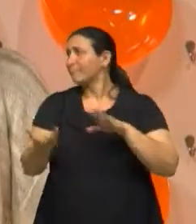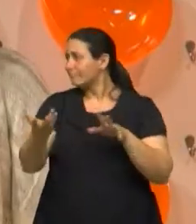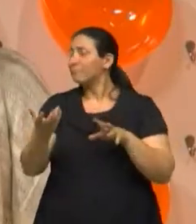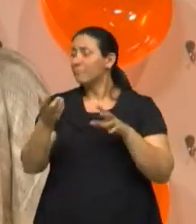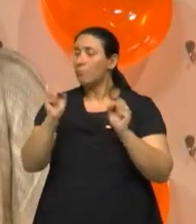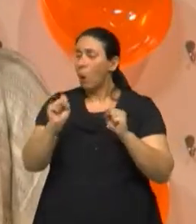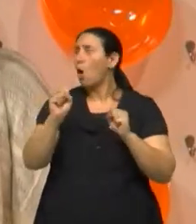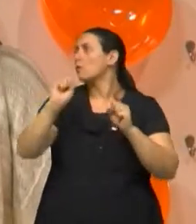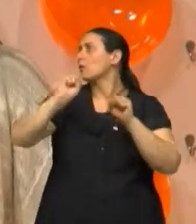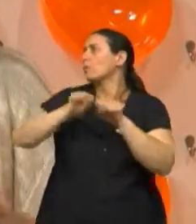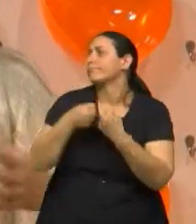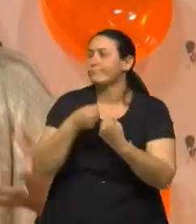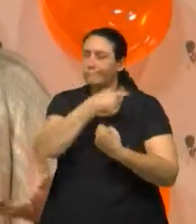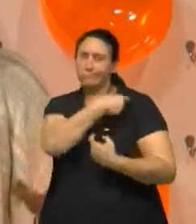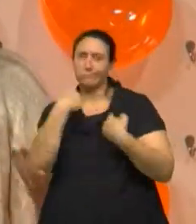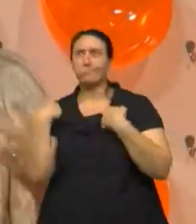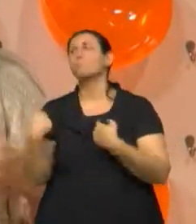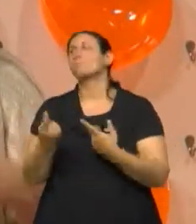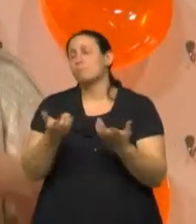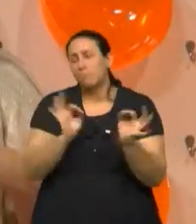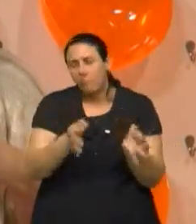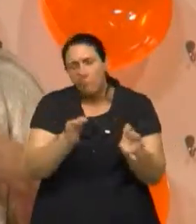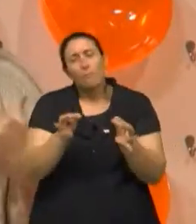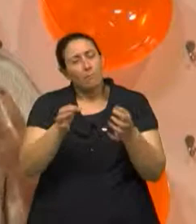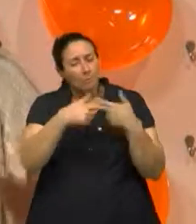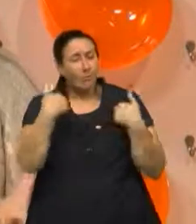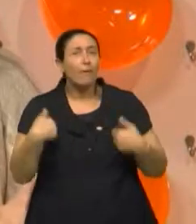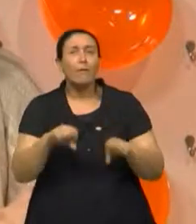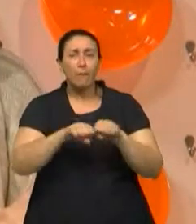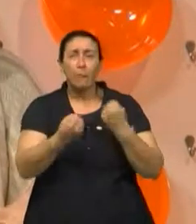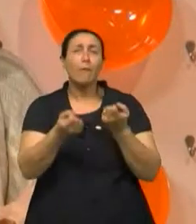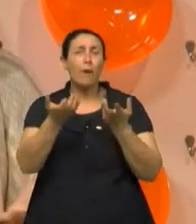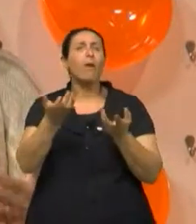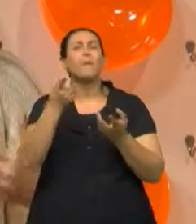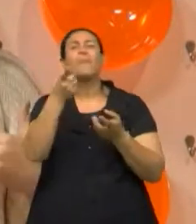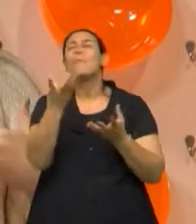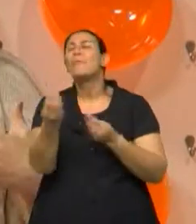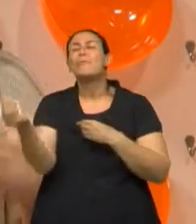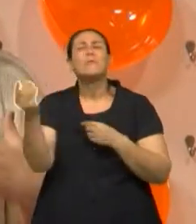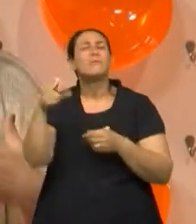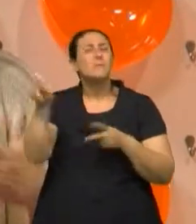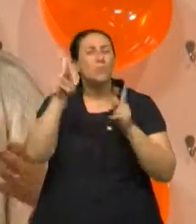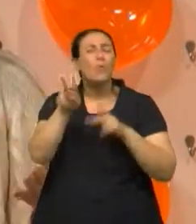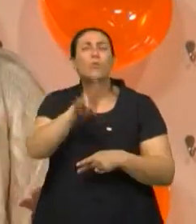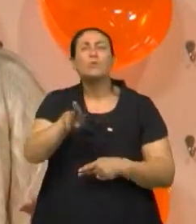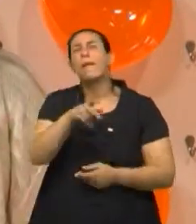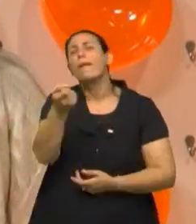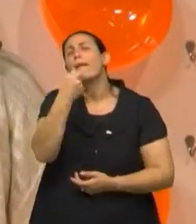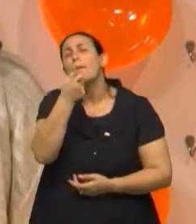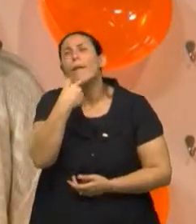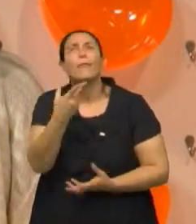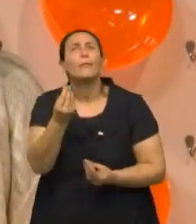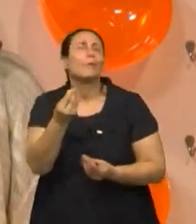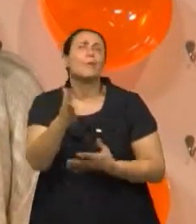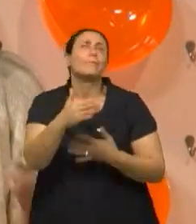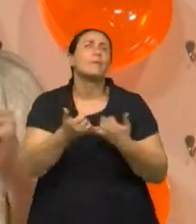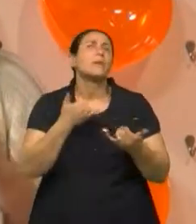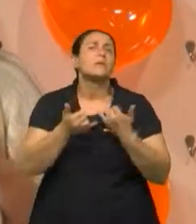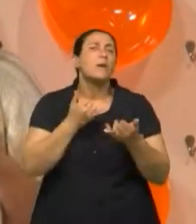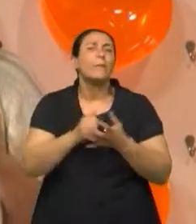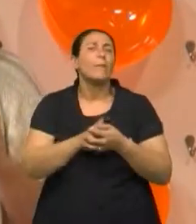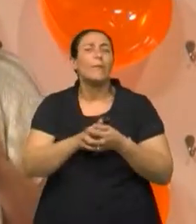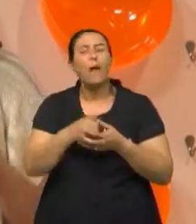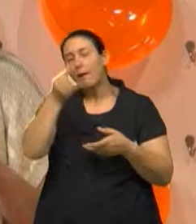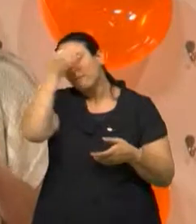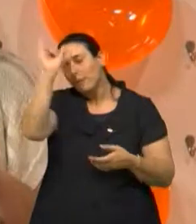causar uma fratura importante, principalmente, o idoso usa, às vezes, muitos remédios, às vezes, usa remédio para prevenção de